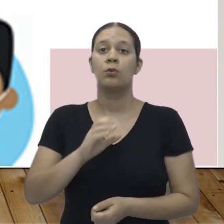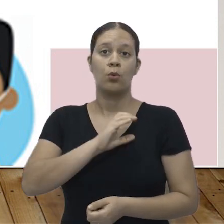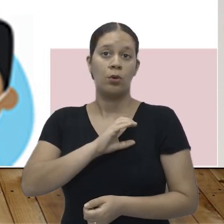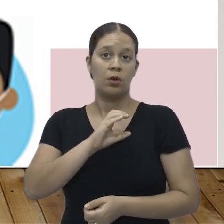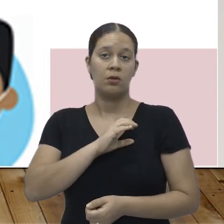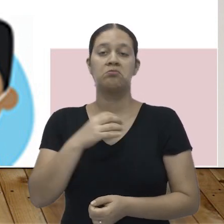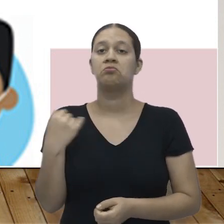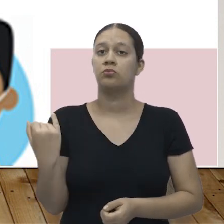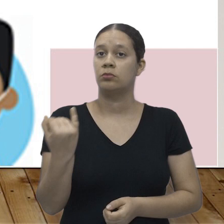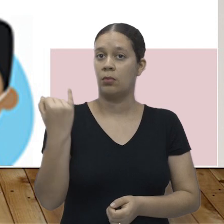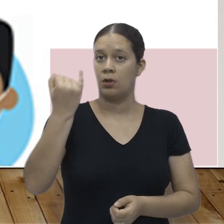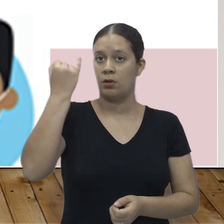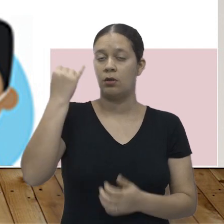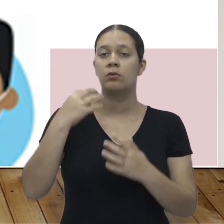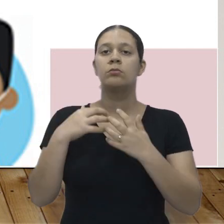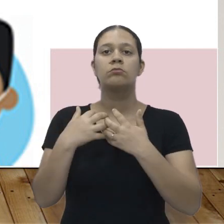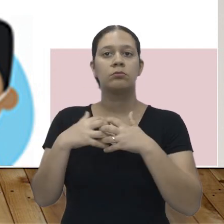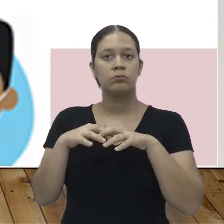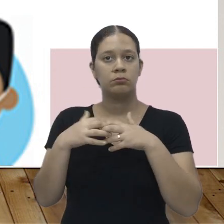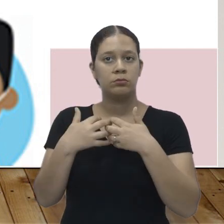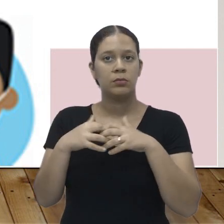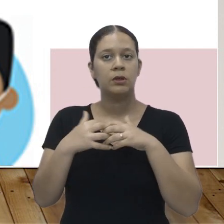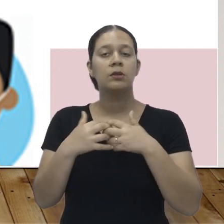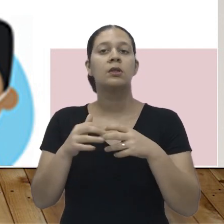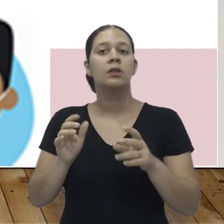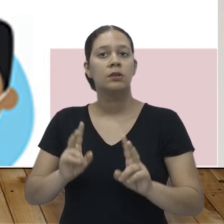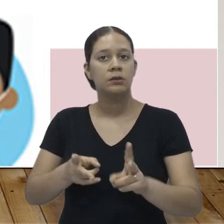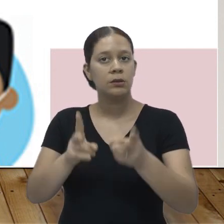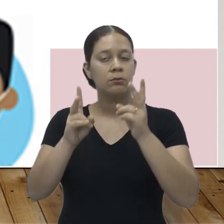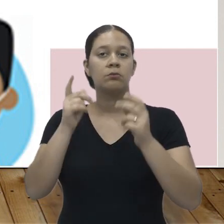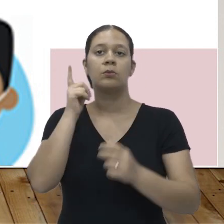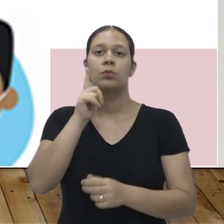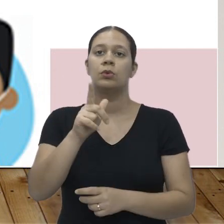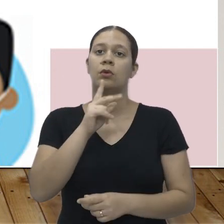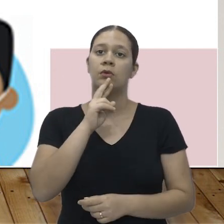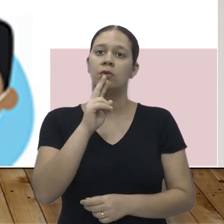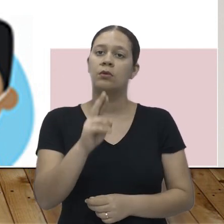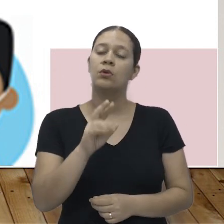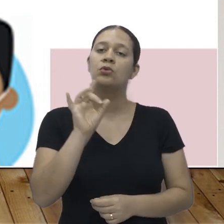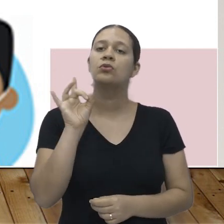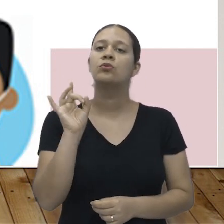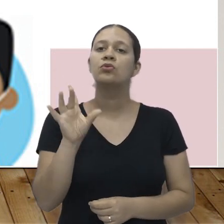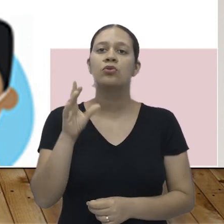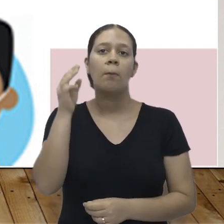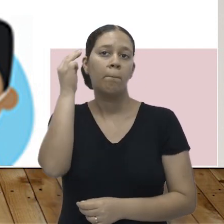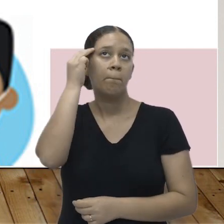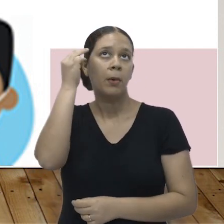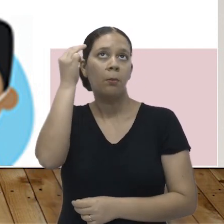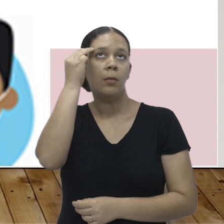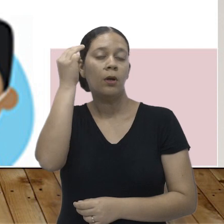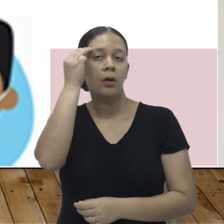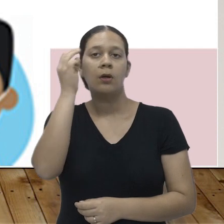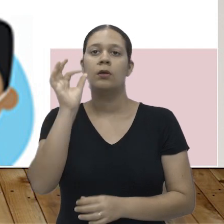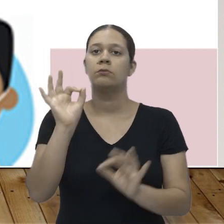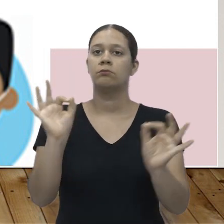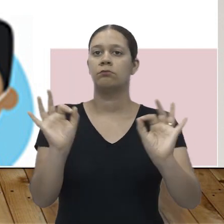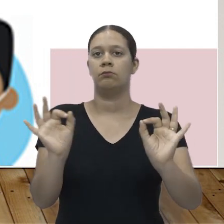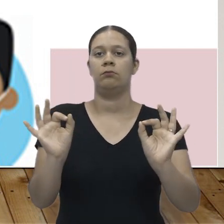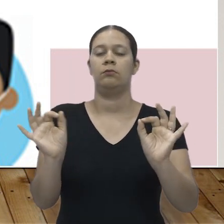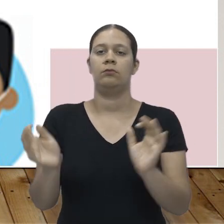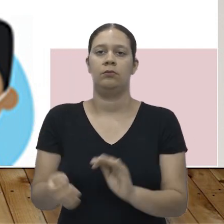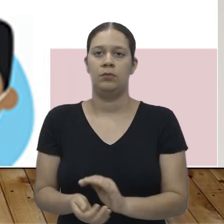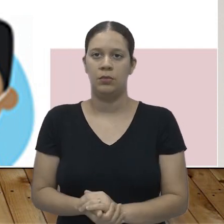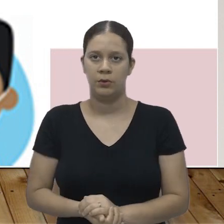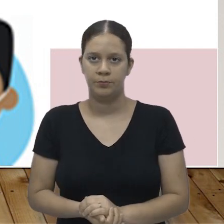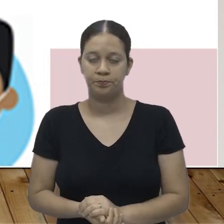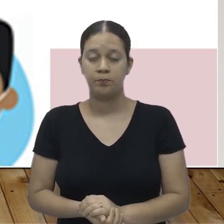coleguinha diz aqui, Importante, raciocinar é uma forma de sempre chegar ao resultado, ao invés de só memorizar os